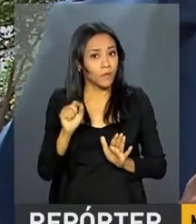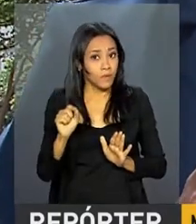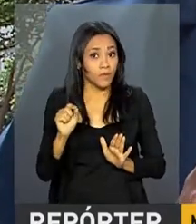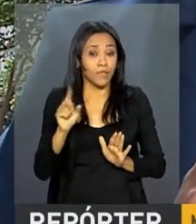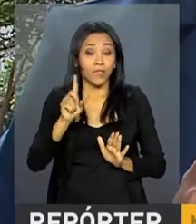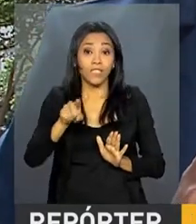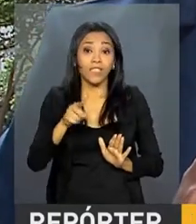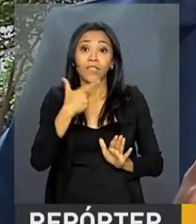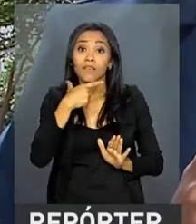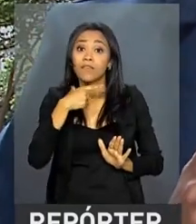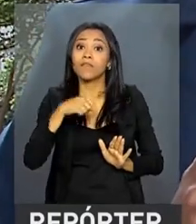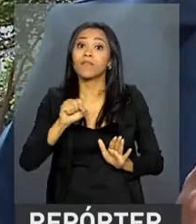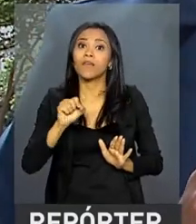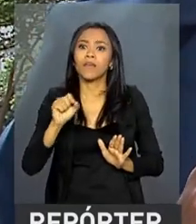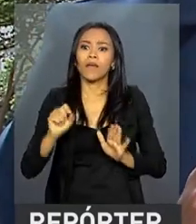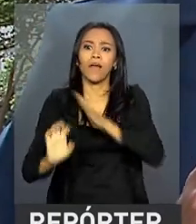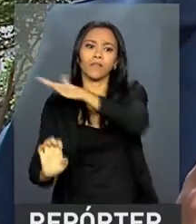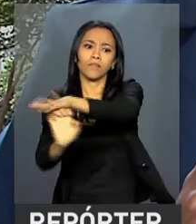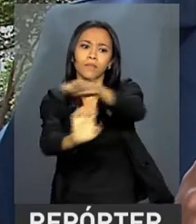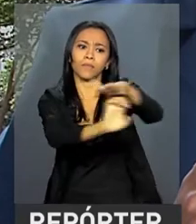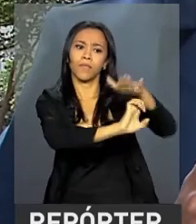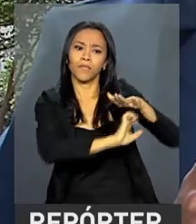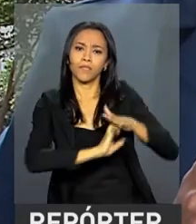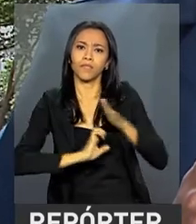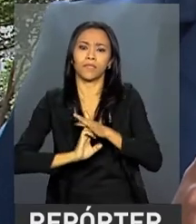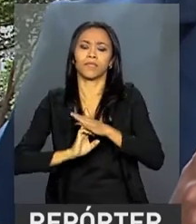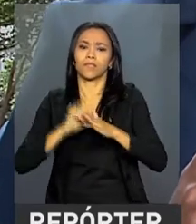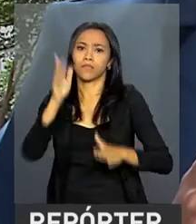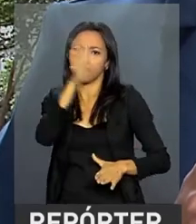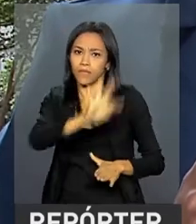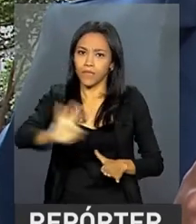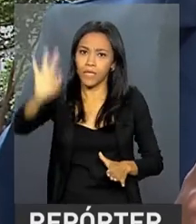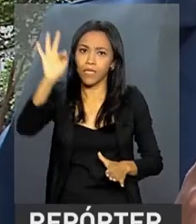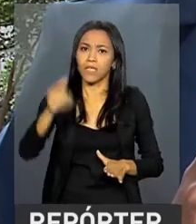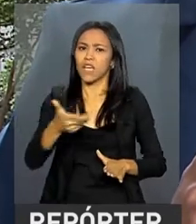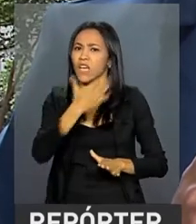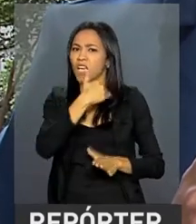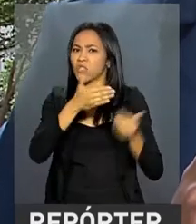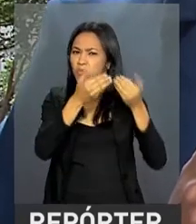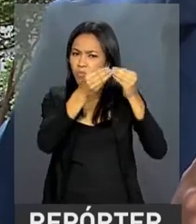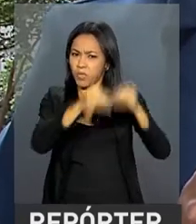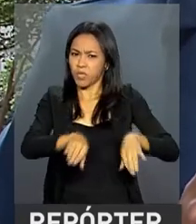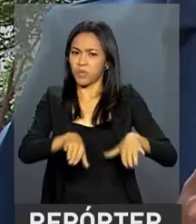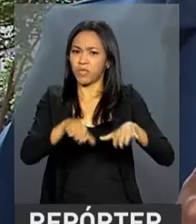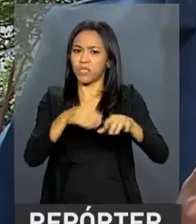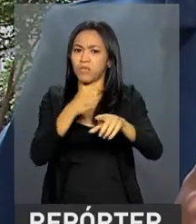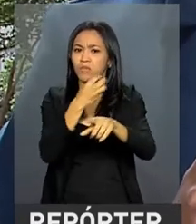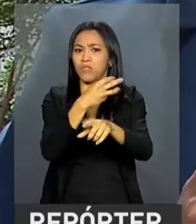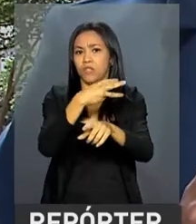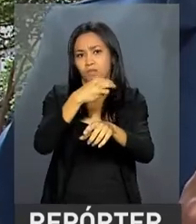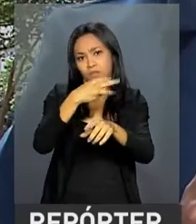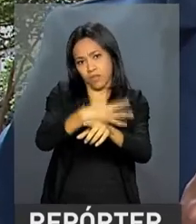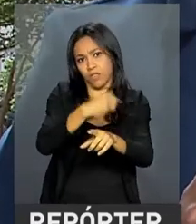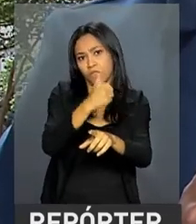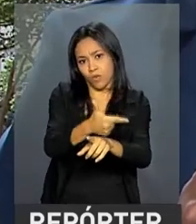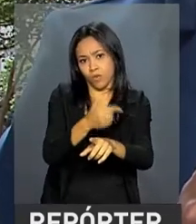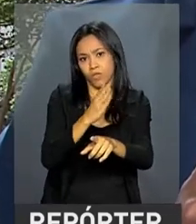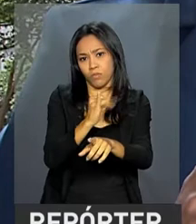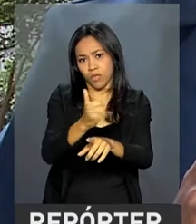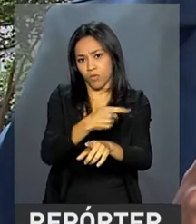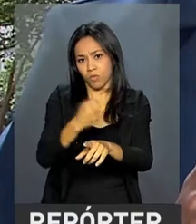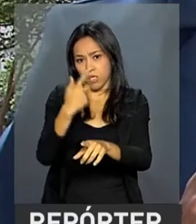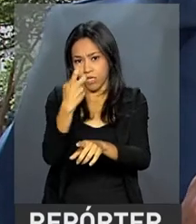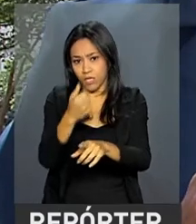líquido do consolidado das empresas estatais federais. De um prejuízo de 32 bilhões de reais em 2015,